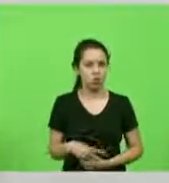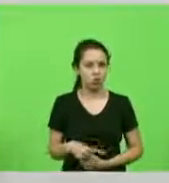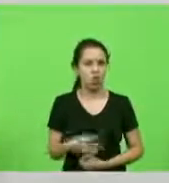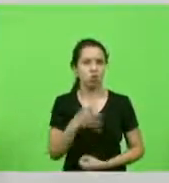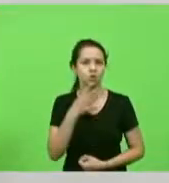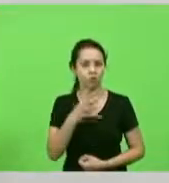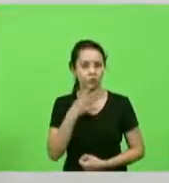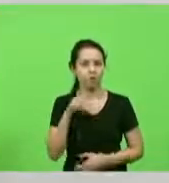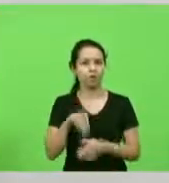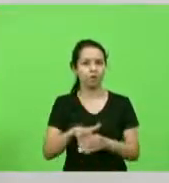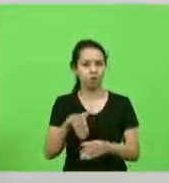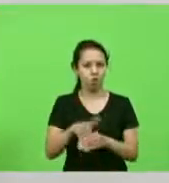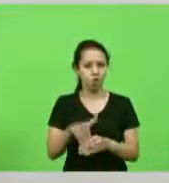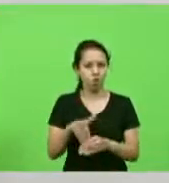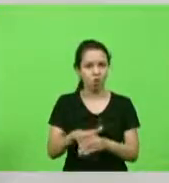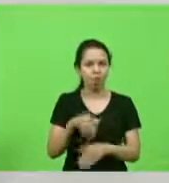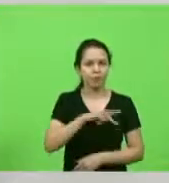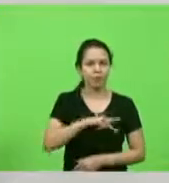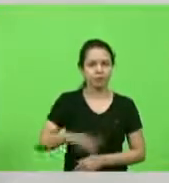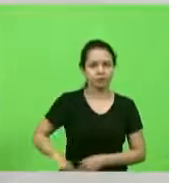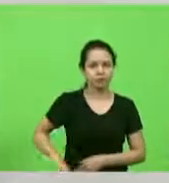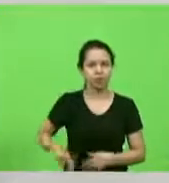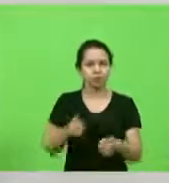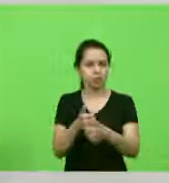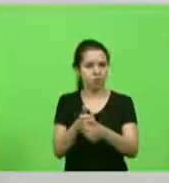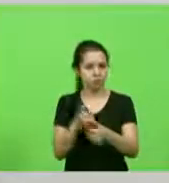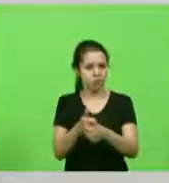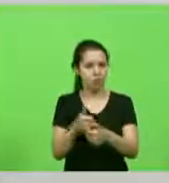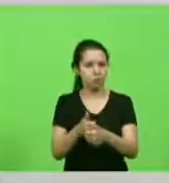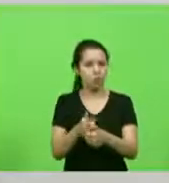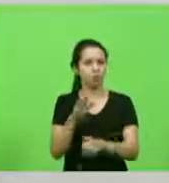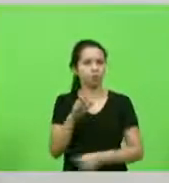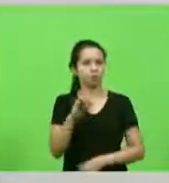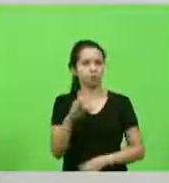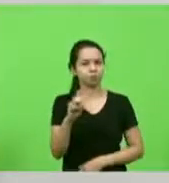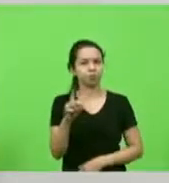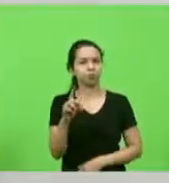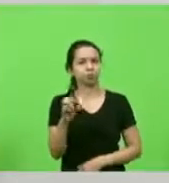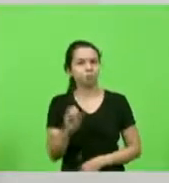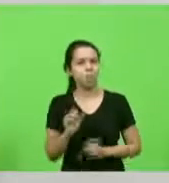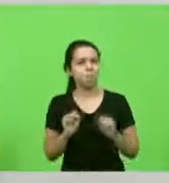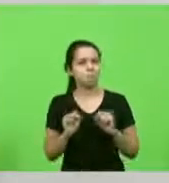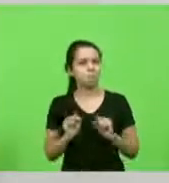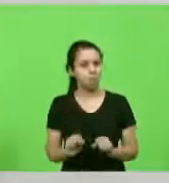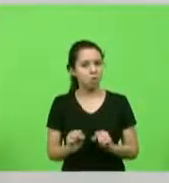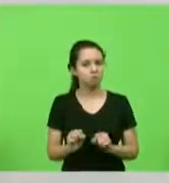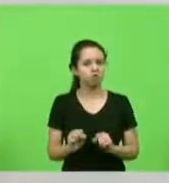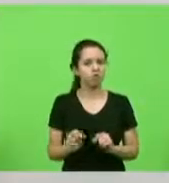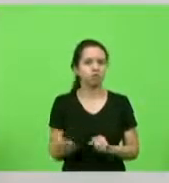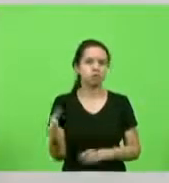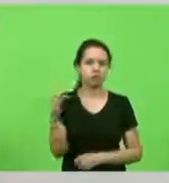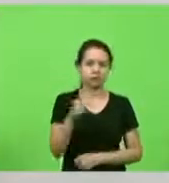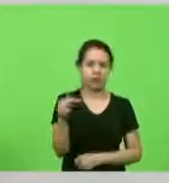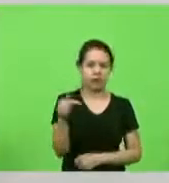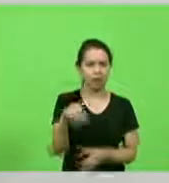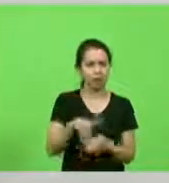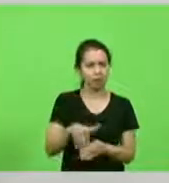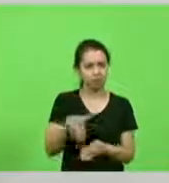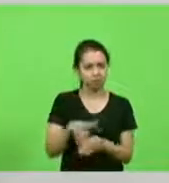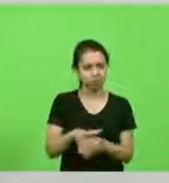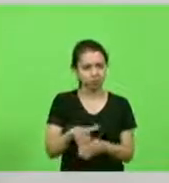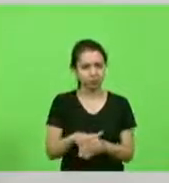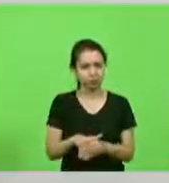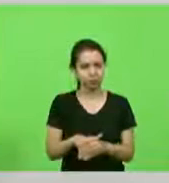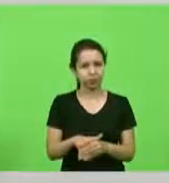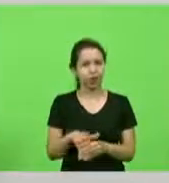tribunal Ricardo Rezer e isso já pode ter os sete votos necessários mas a Daniela pode